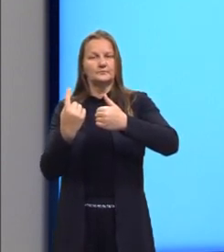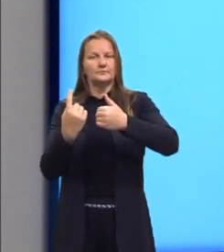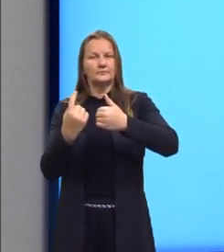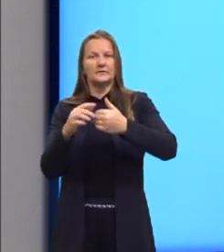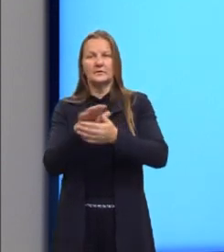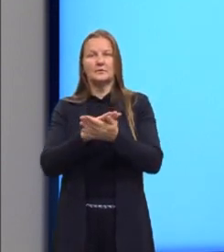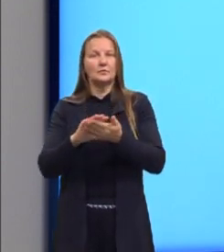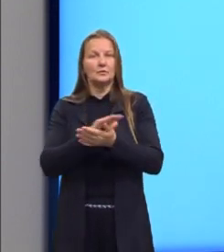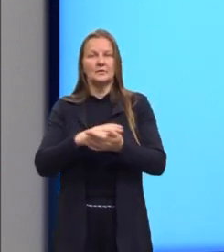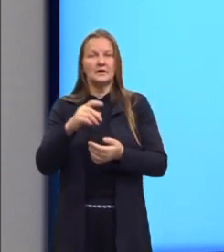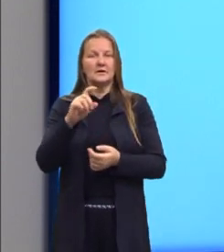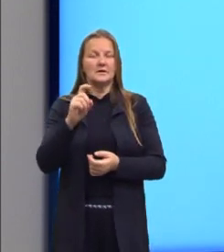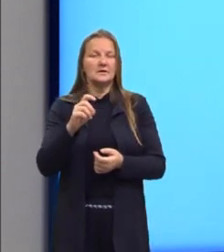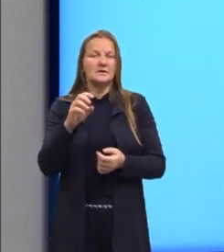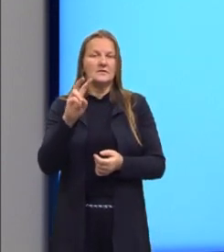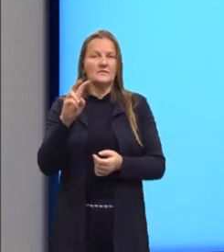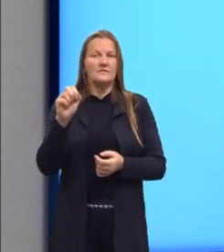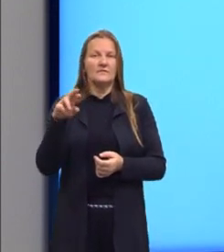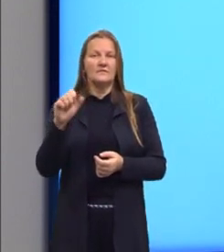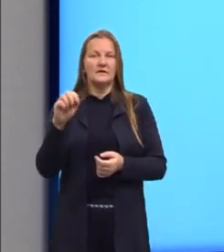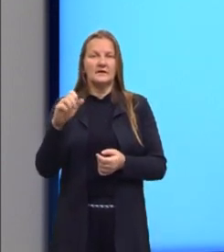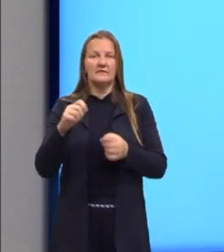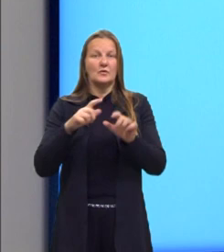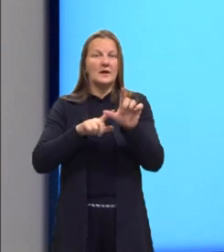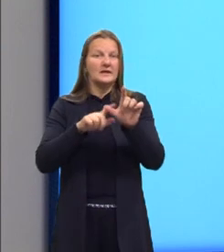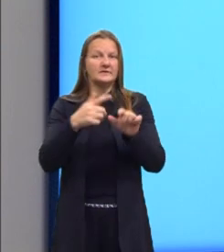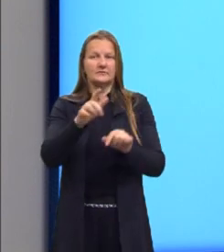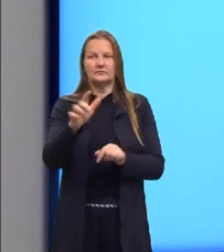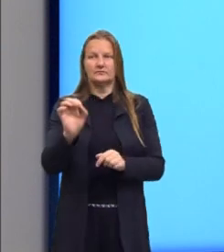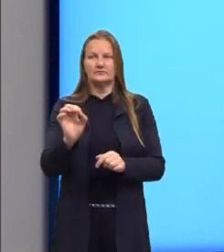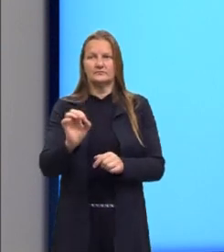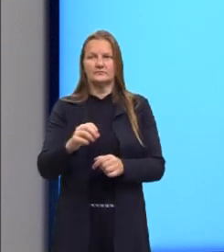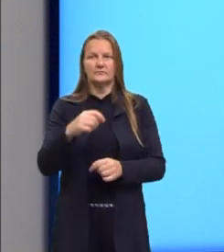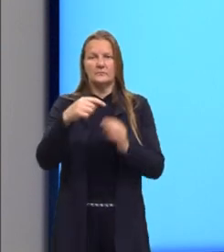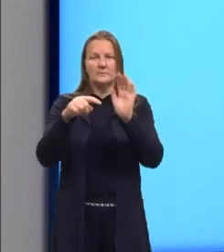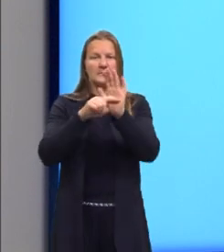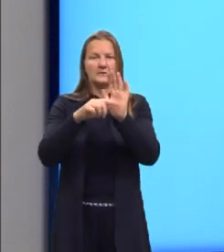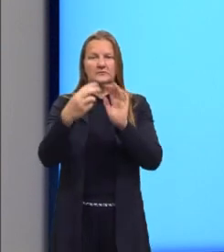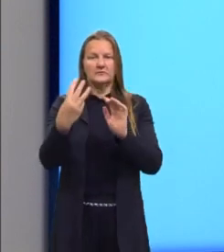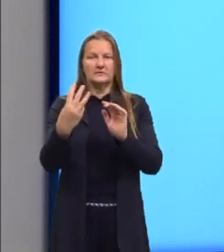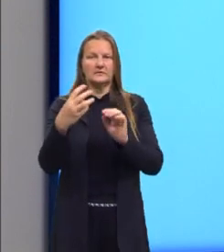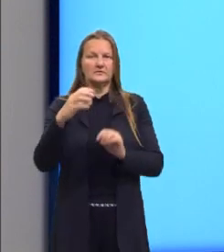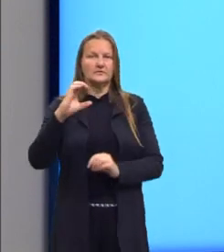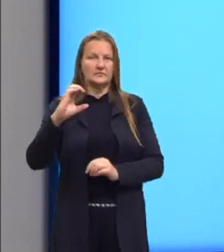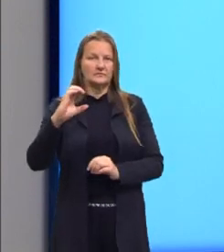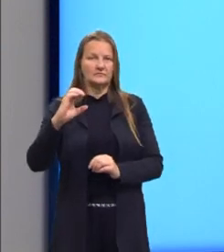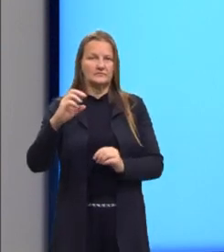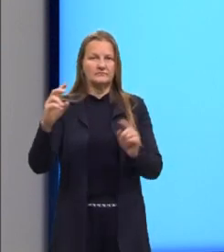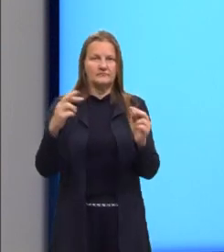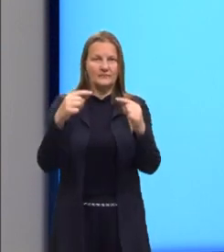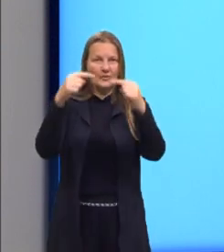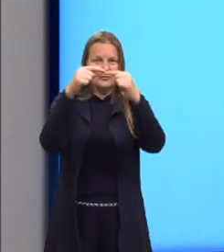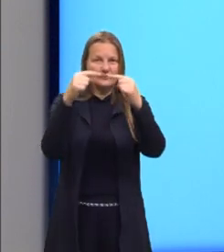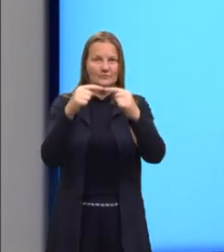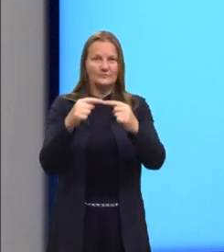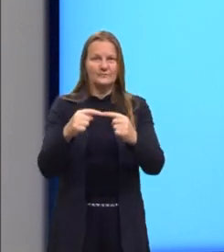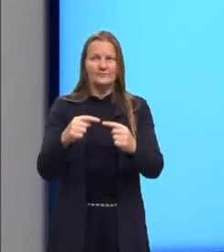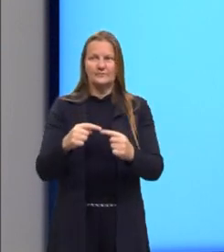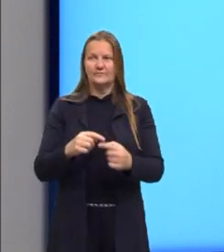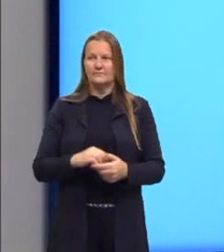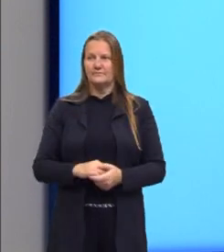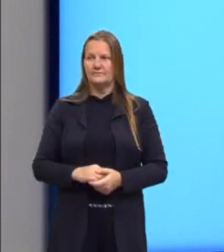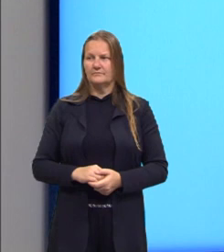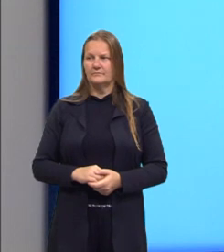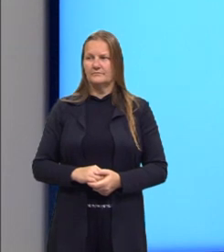variável. Nesse caso aqui, então, o C seria o menos 3. Eu mantive, então, a fórmula ali,